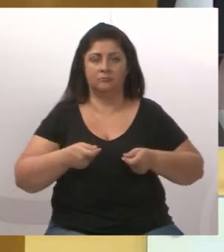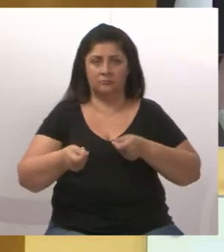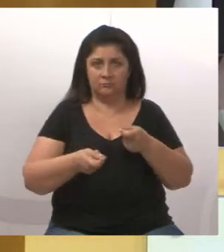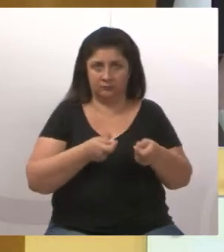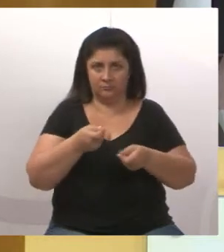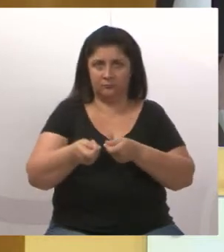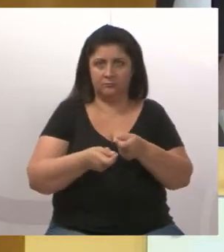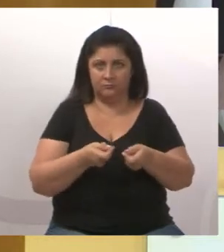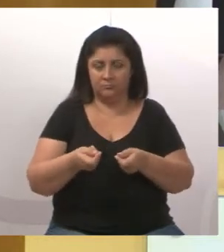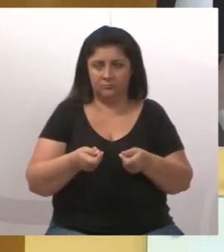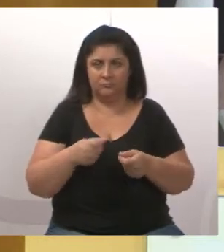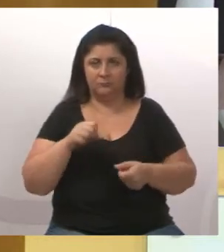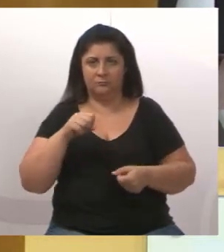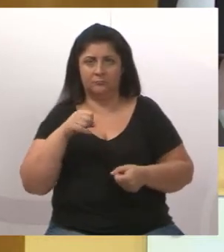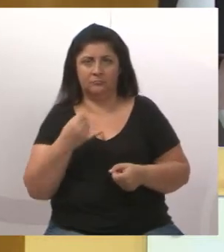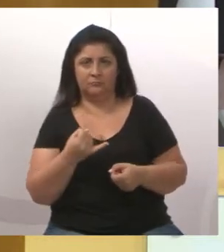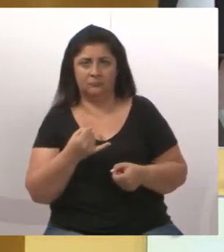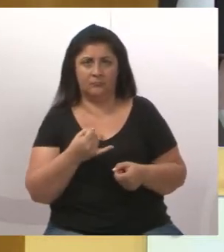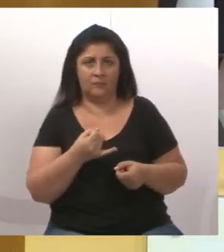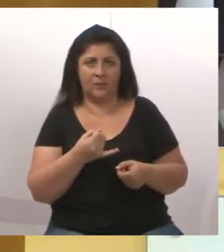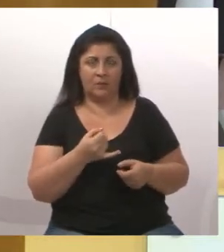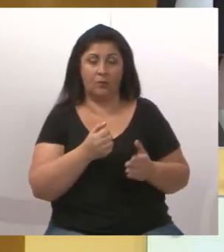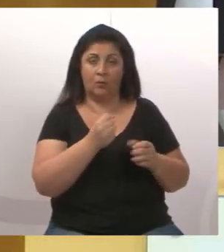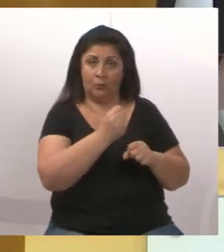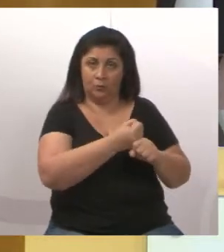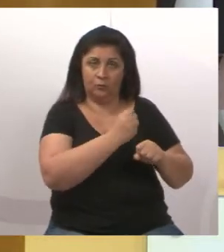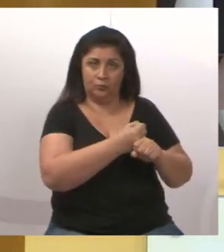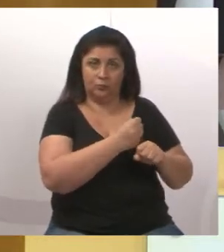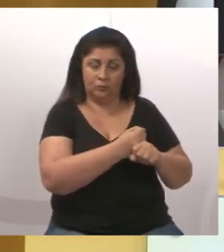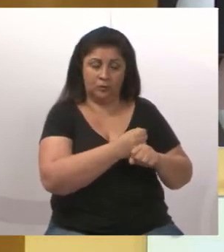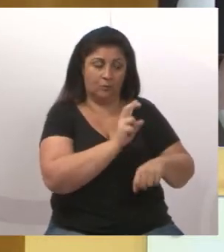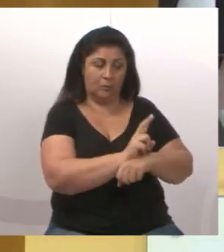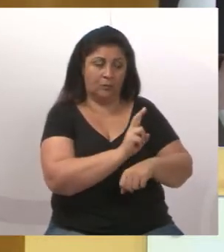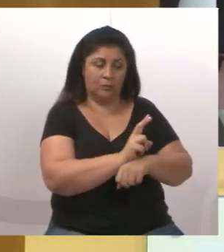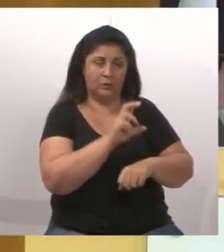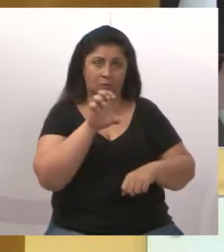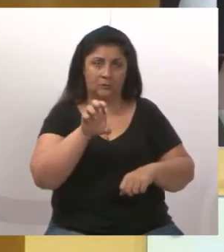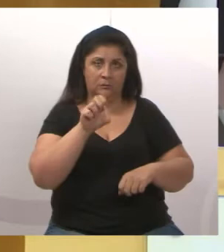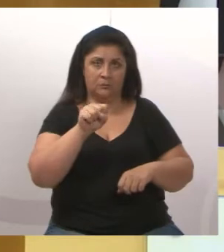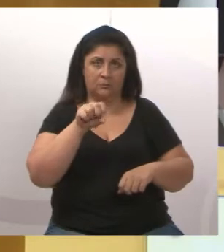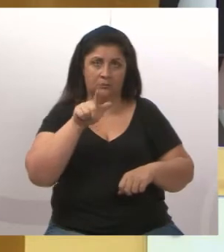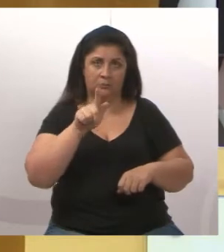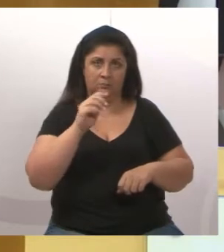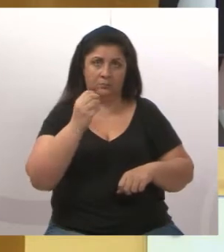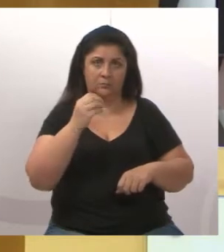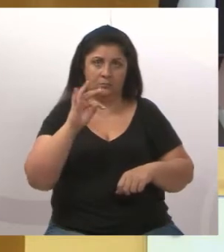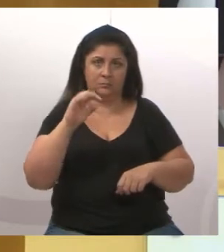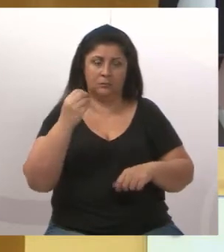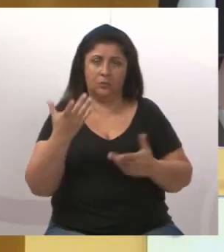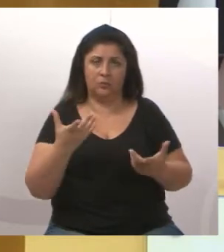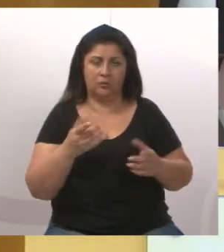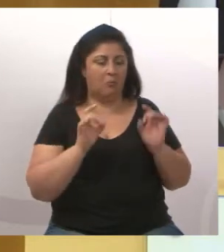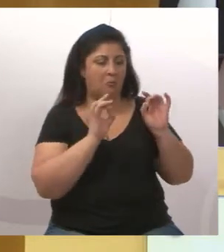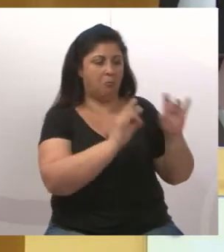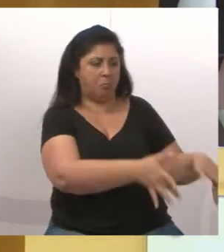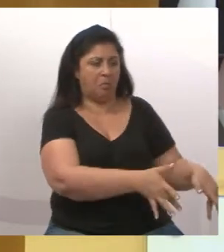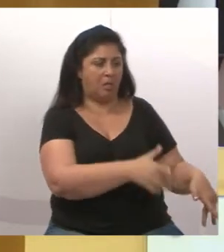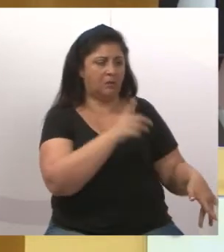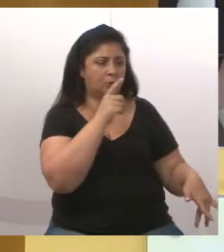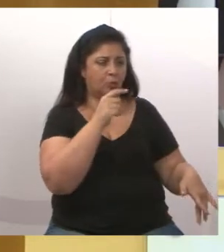que, ao invés de construir uma estação de tratamento de esgoto, prefere jogar o esgoto em Natura, não, no Paraíba?